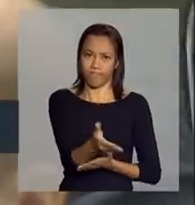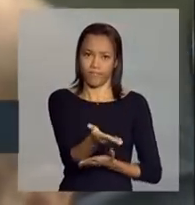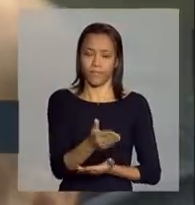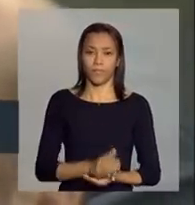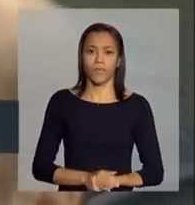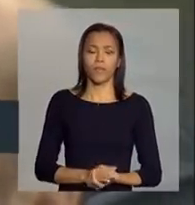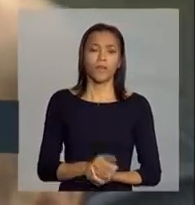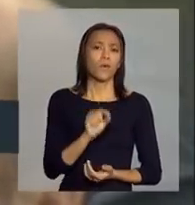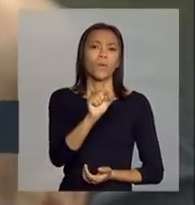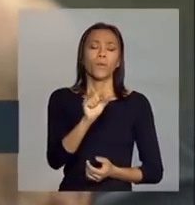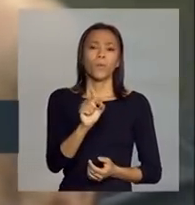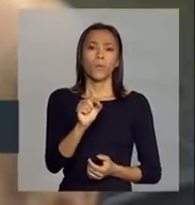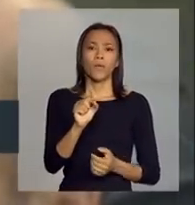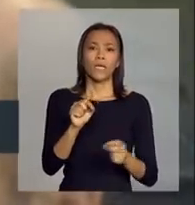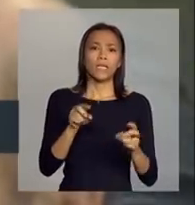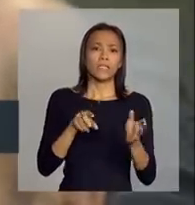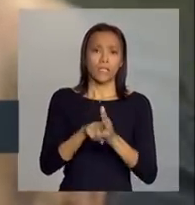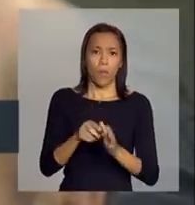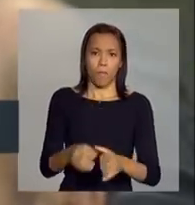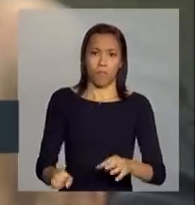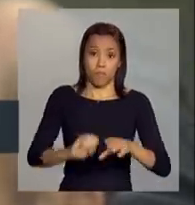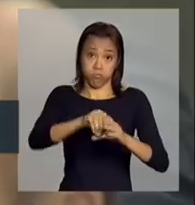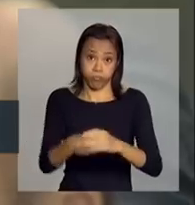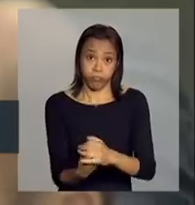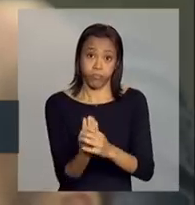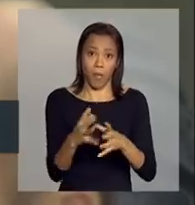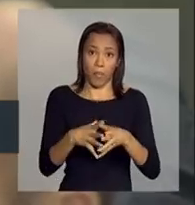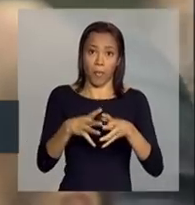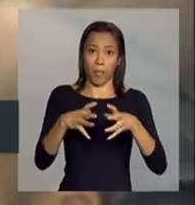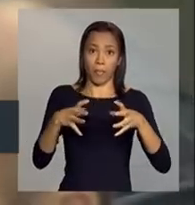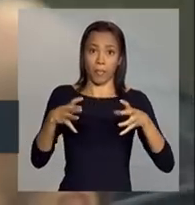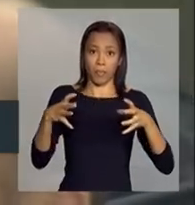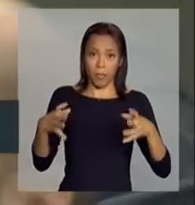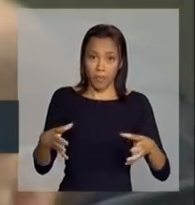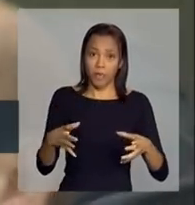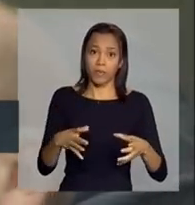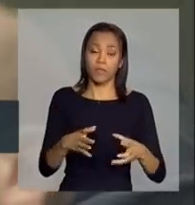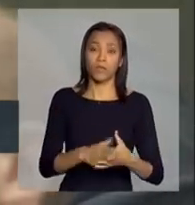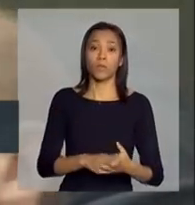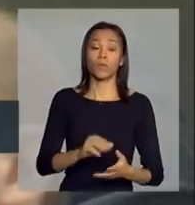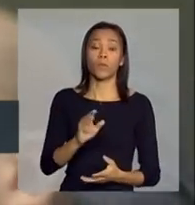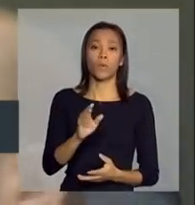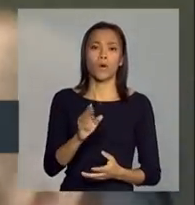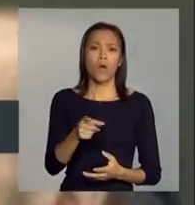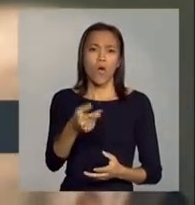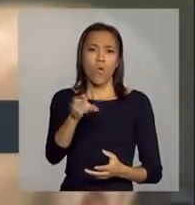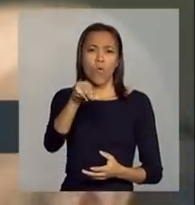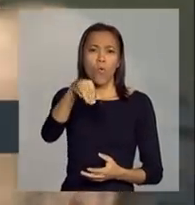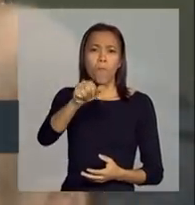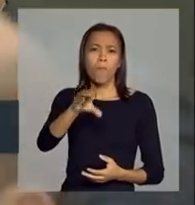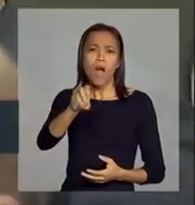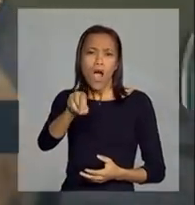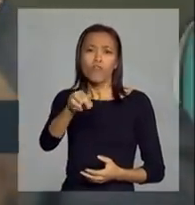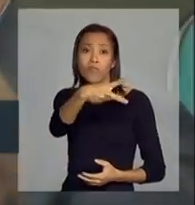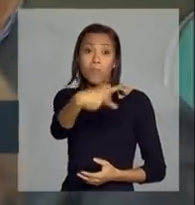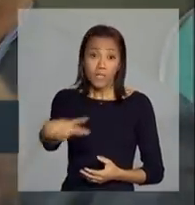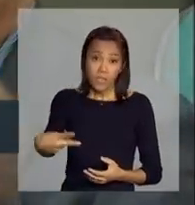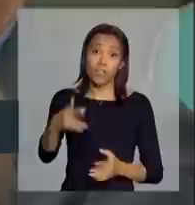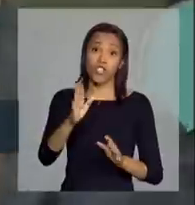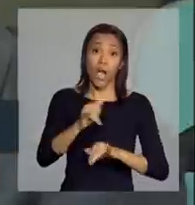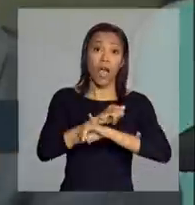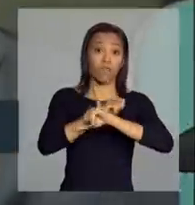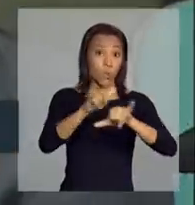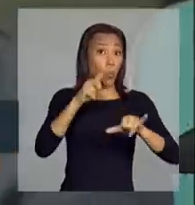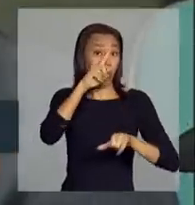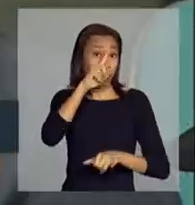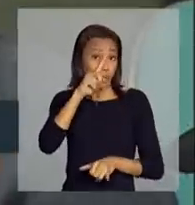Cid, essa questão do aumento da produção do anidro em detimento do hidratado, o Marco Janck, que foi presidente da Única, já alertou para